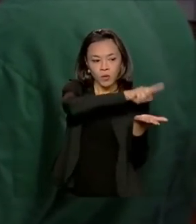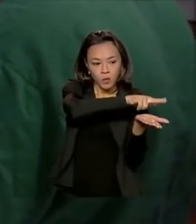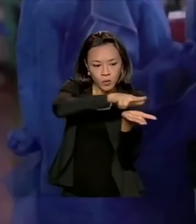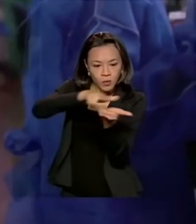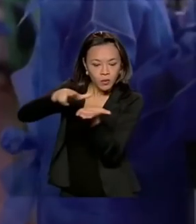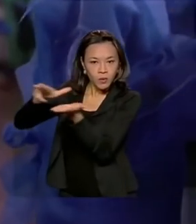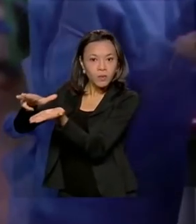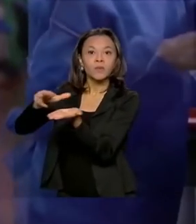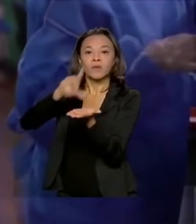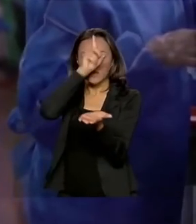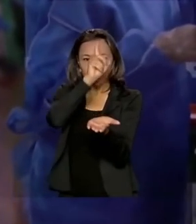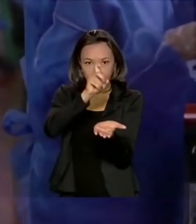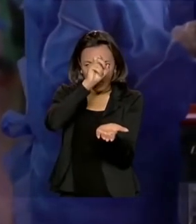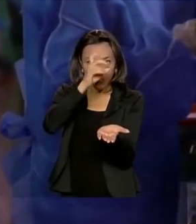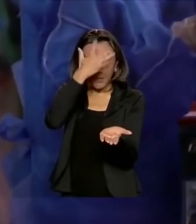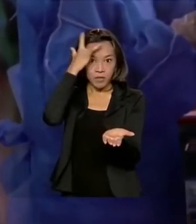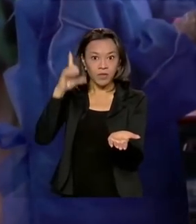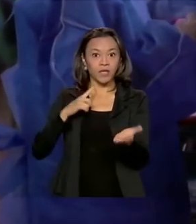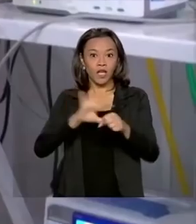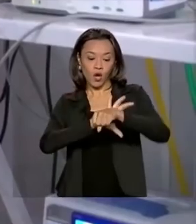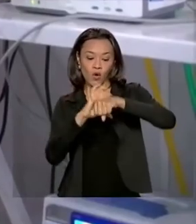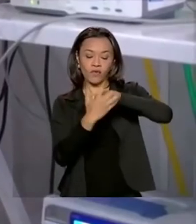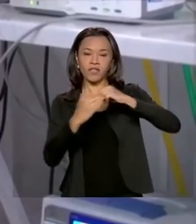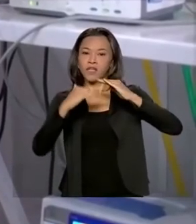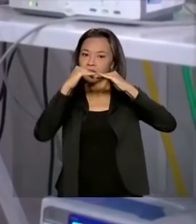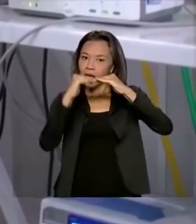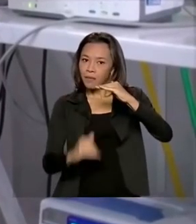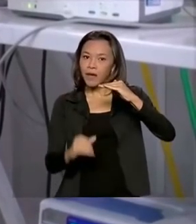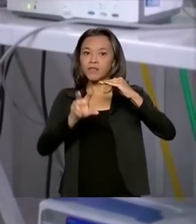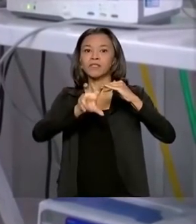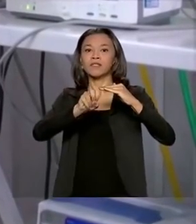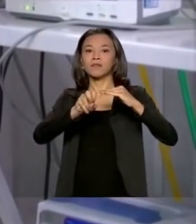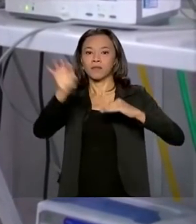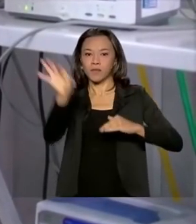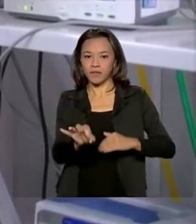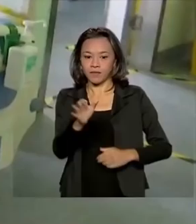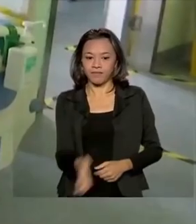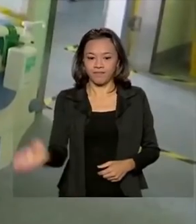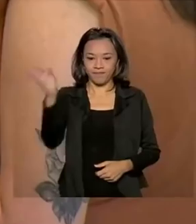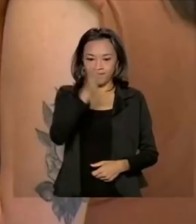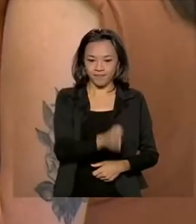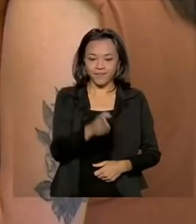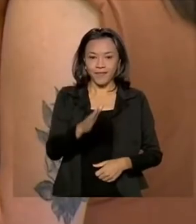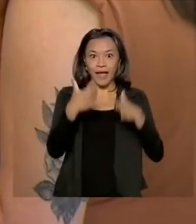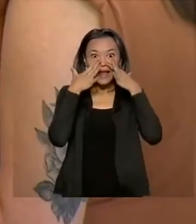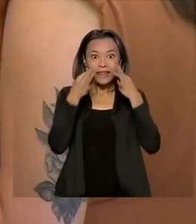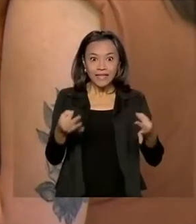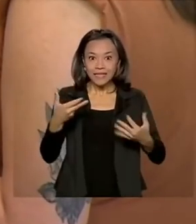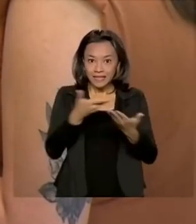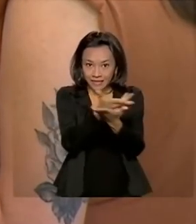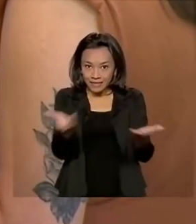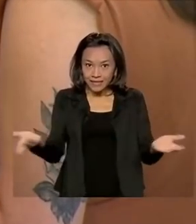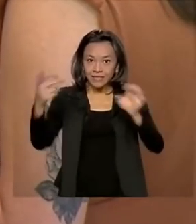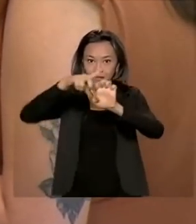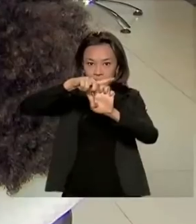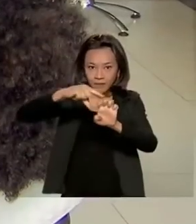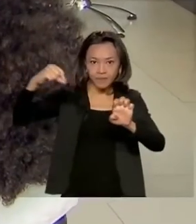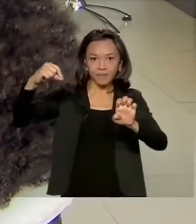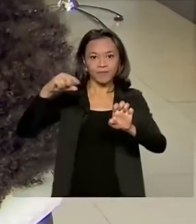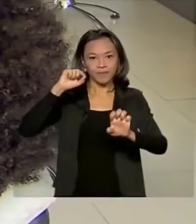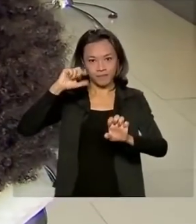pacientes com Covid-19 é inferior a 50%. Atenção, microempreendedores individuais.